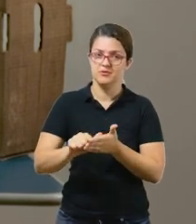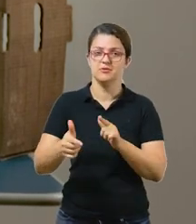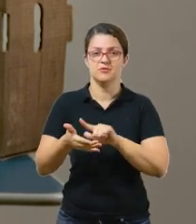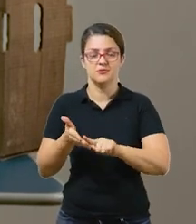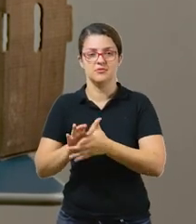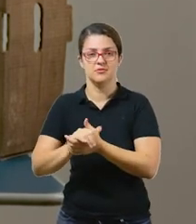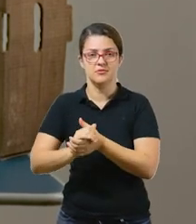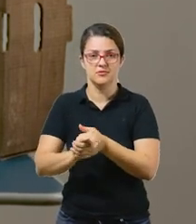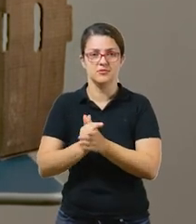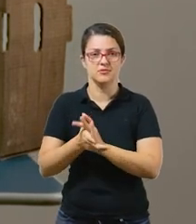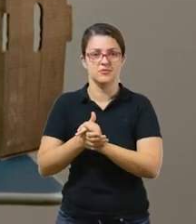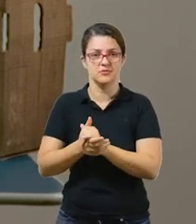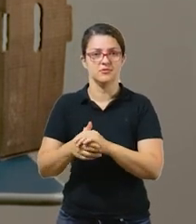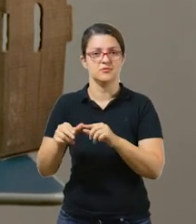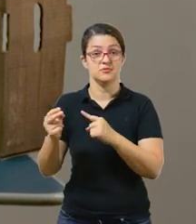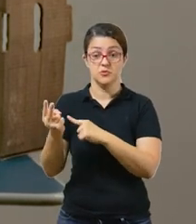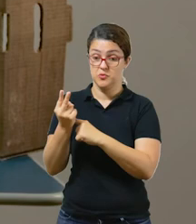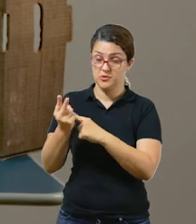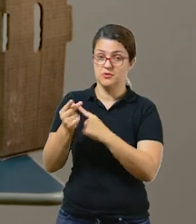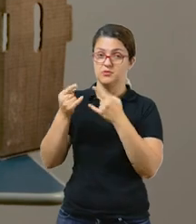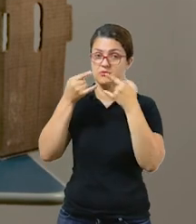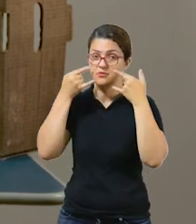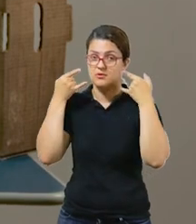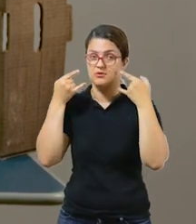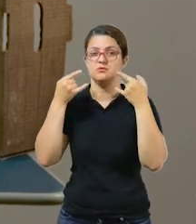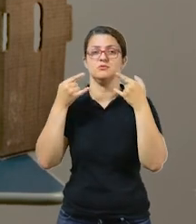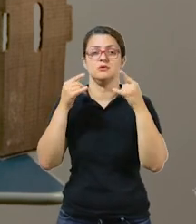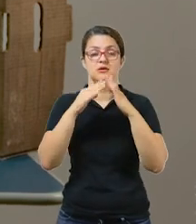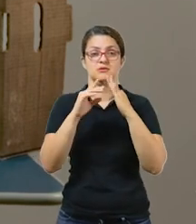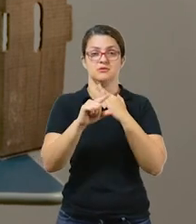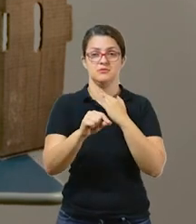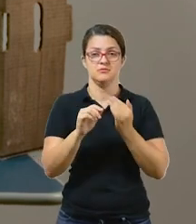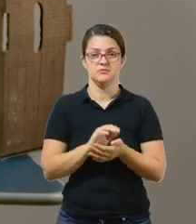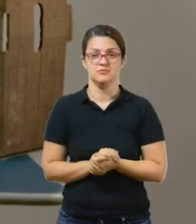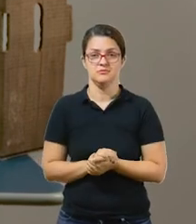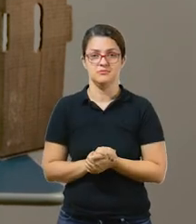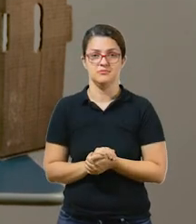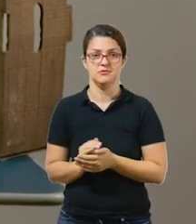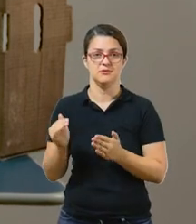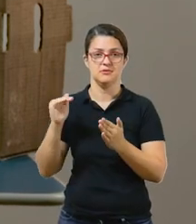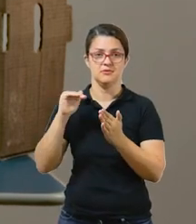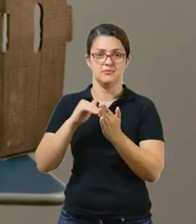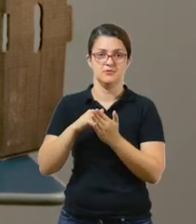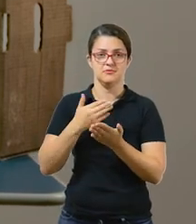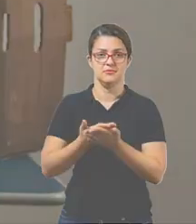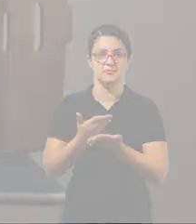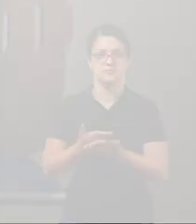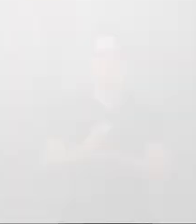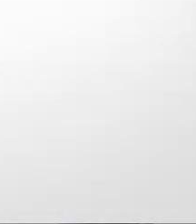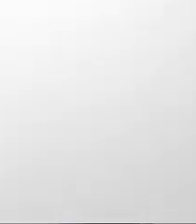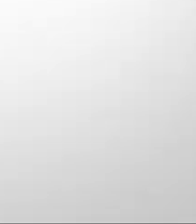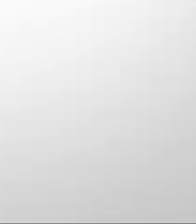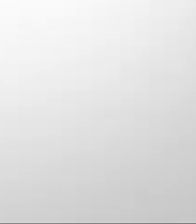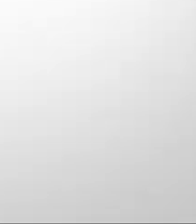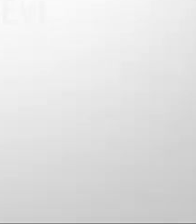mãozinhas, se cuidando, máscara se for sair de casa. Ah, gente, até a próxima aula!